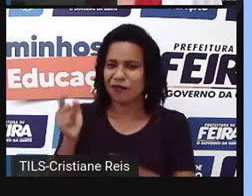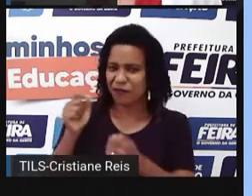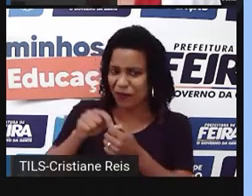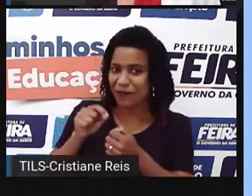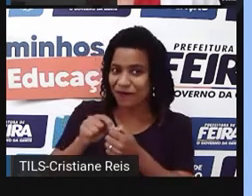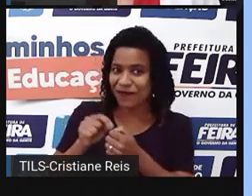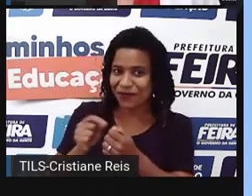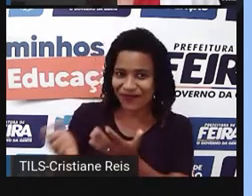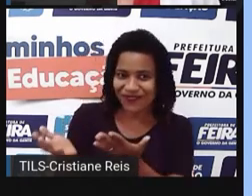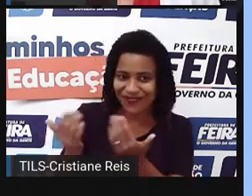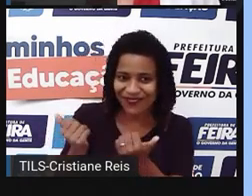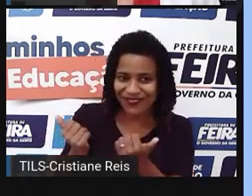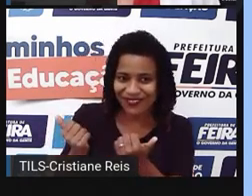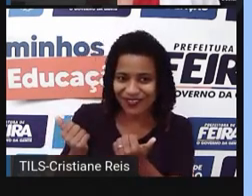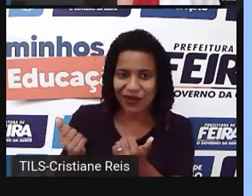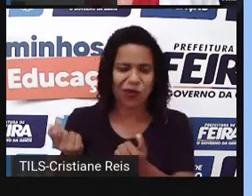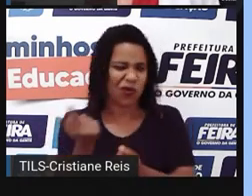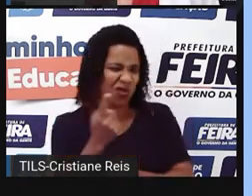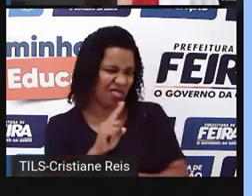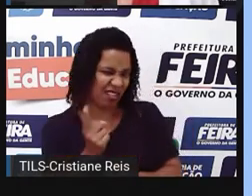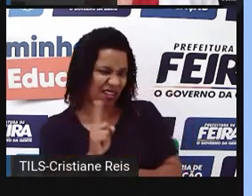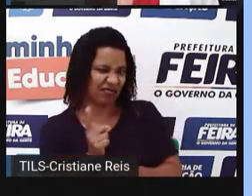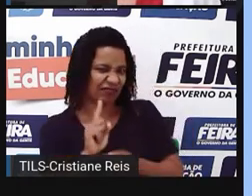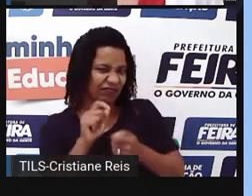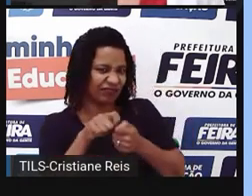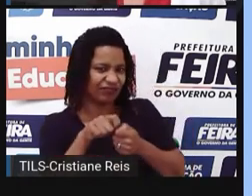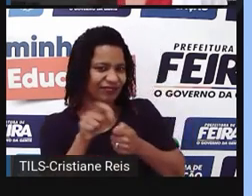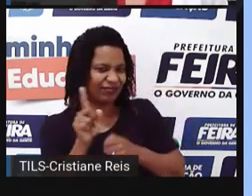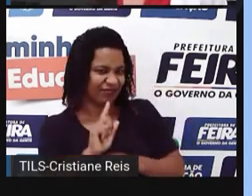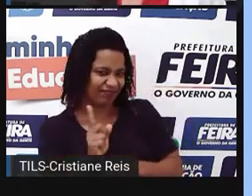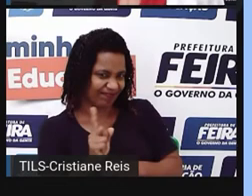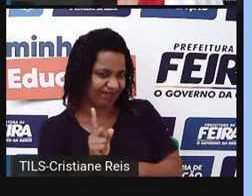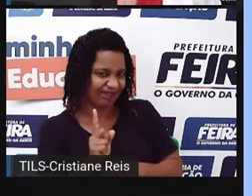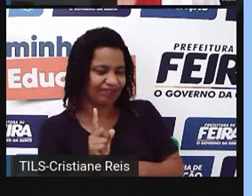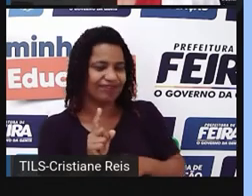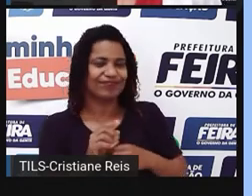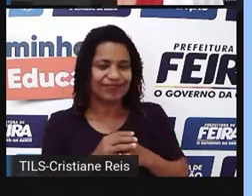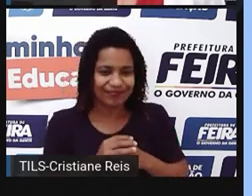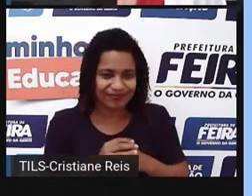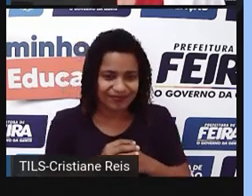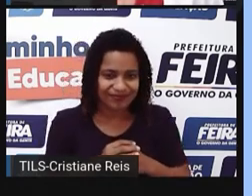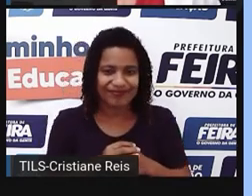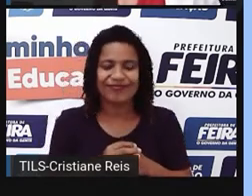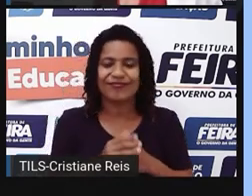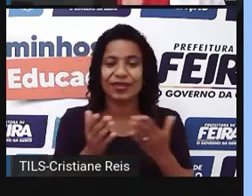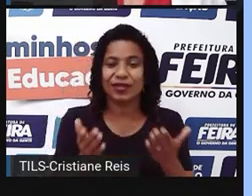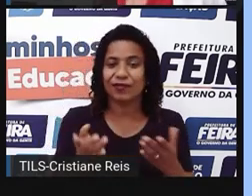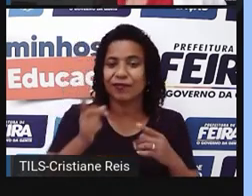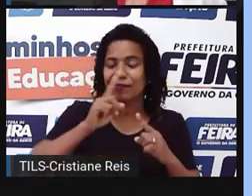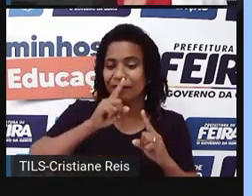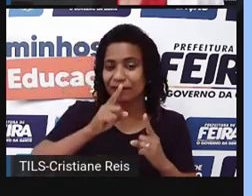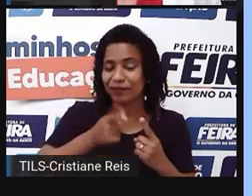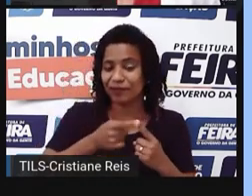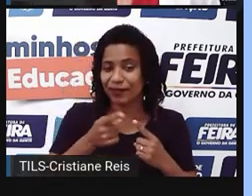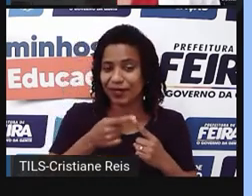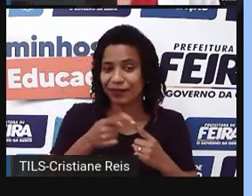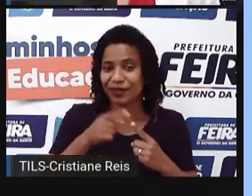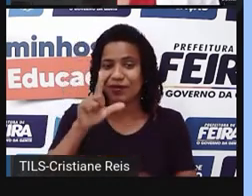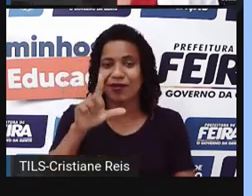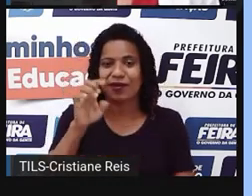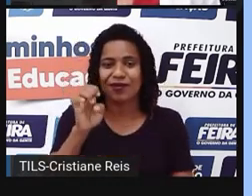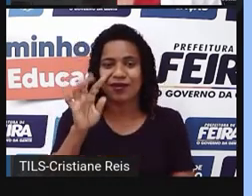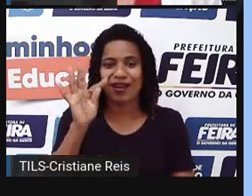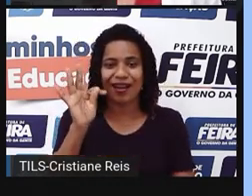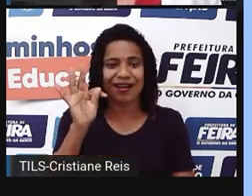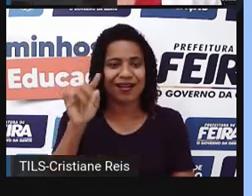vamos fazer isto? Observe como se faz a negativa com let's. Primeiro você coloca o let's, depois a